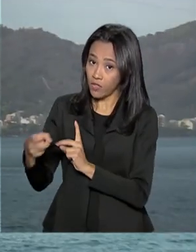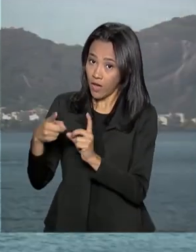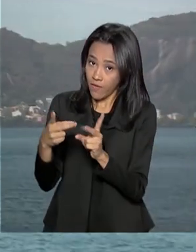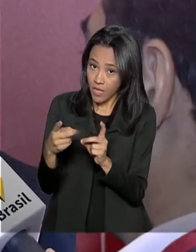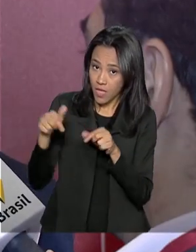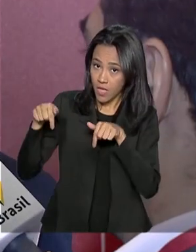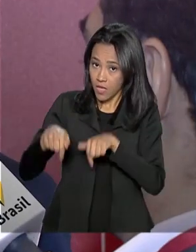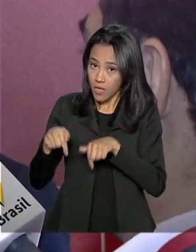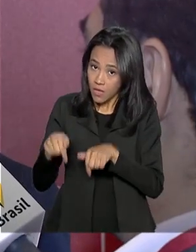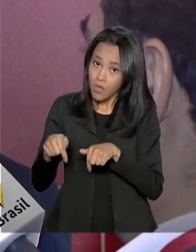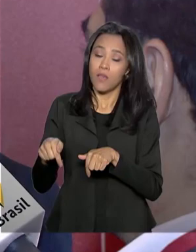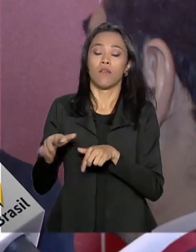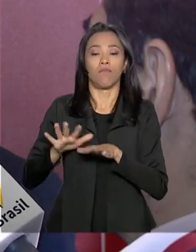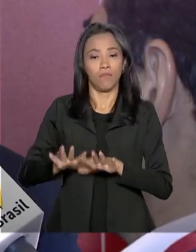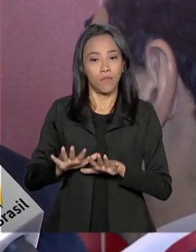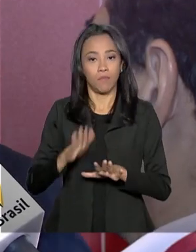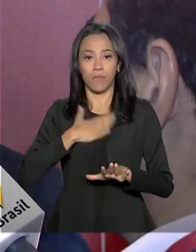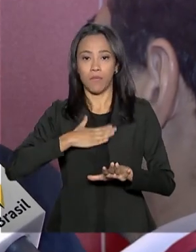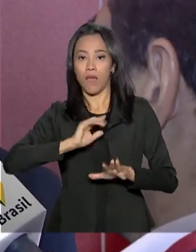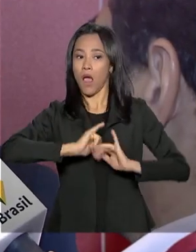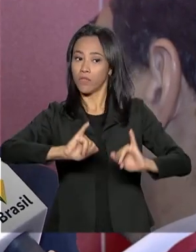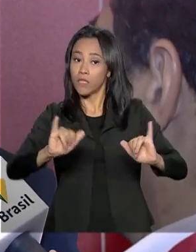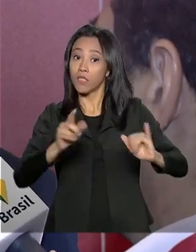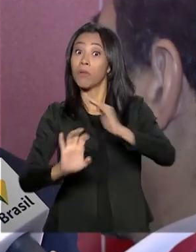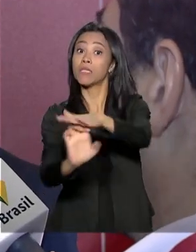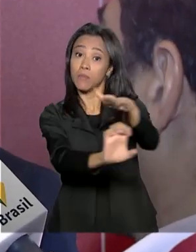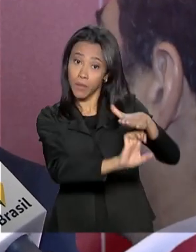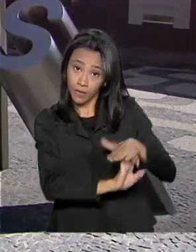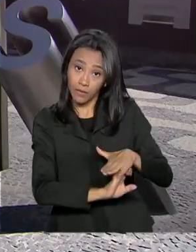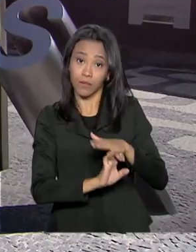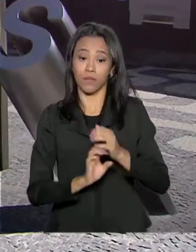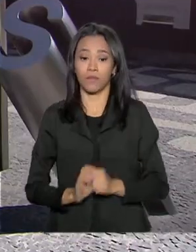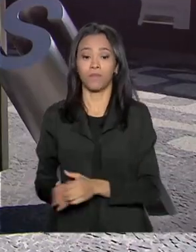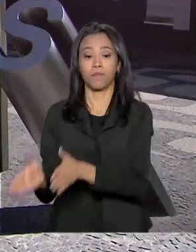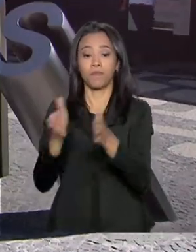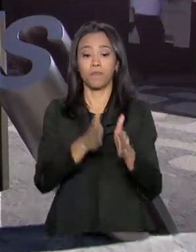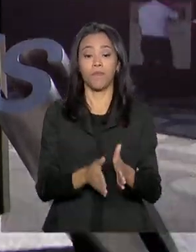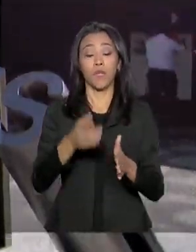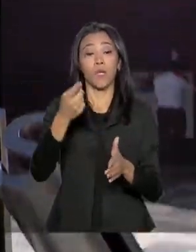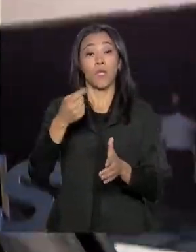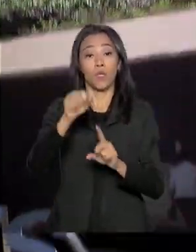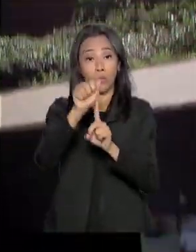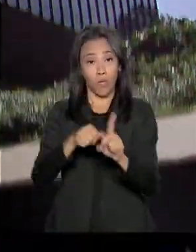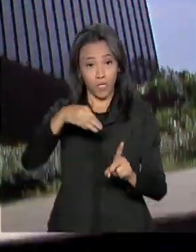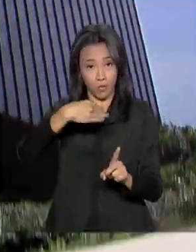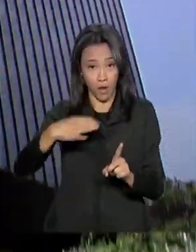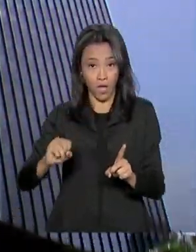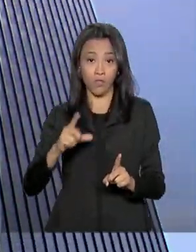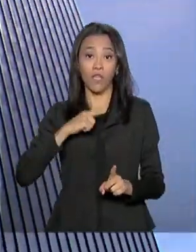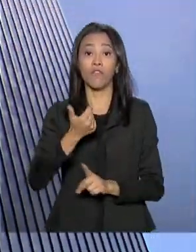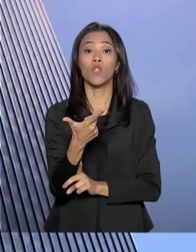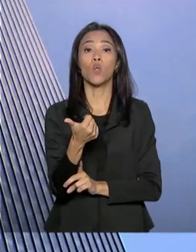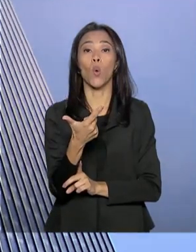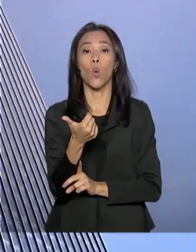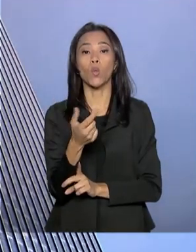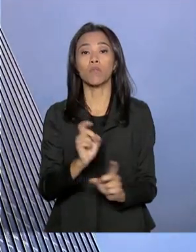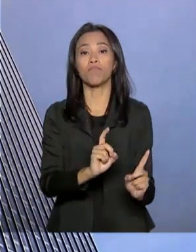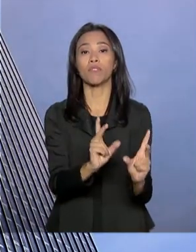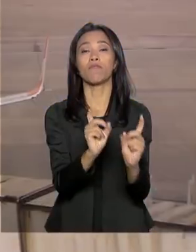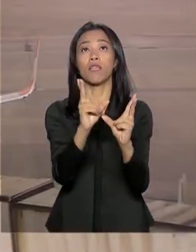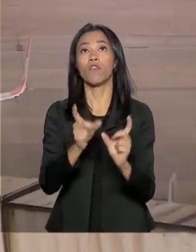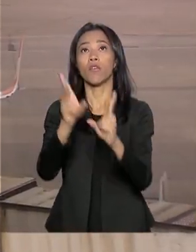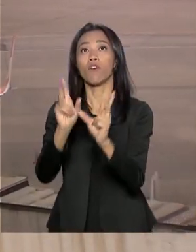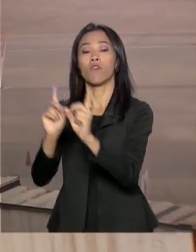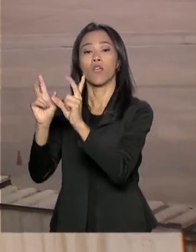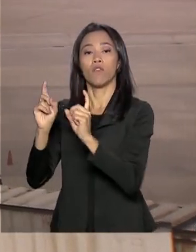fecha então o ciclo, né, vende toda a rede Infraero. Em março, houve o leilão de 12 aeroportos. A previsão é de que